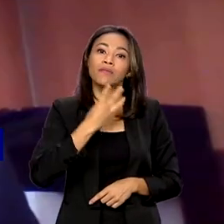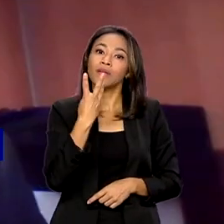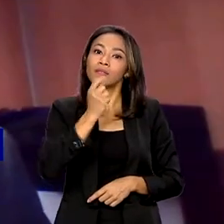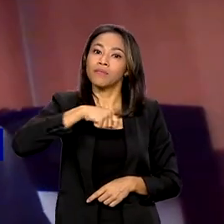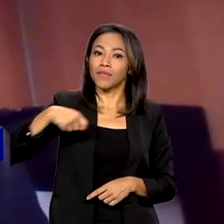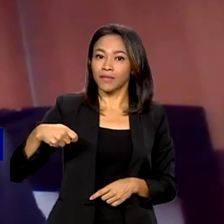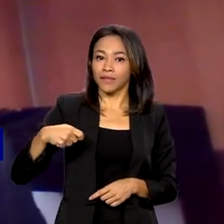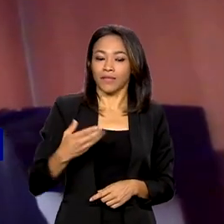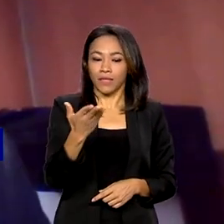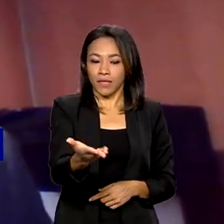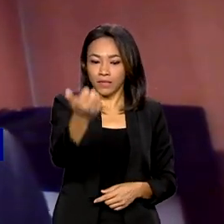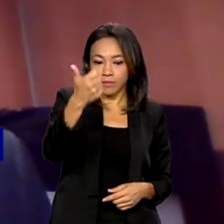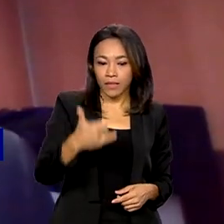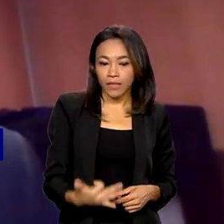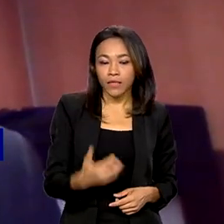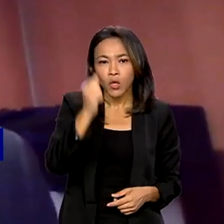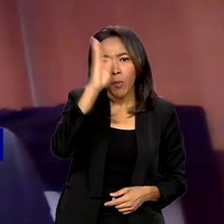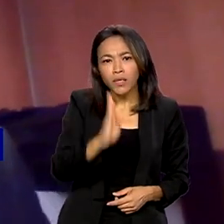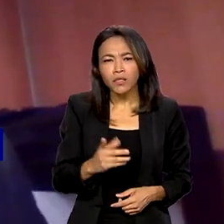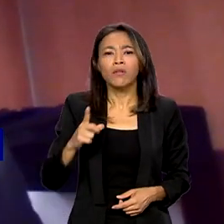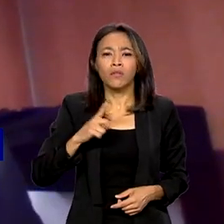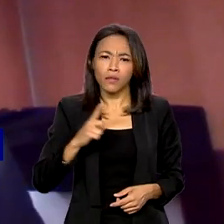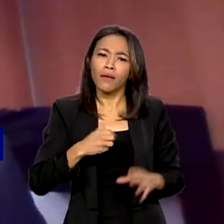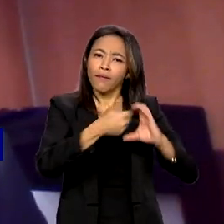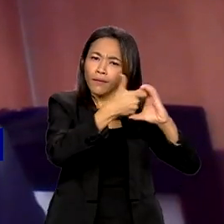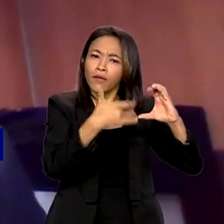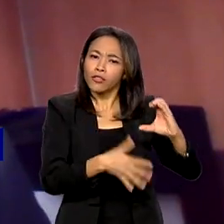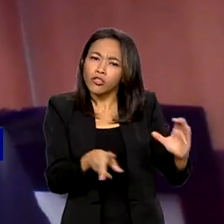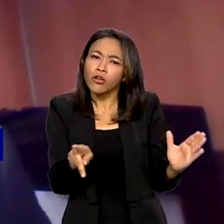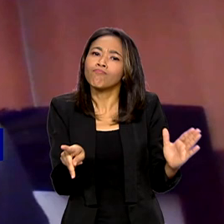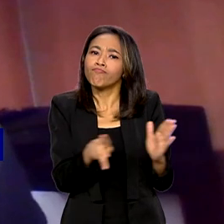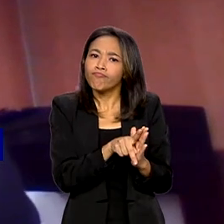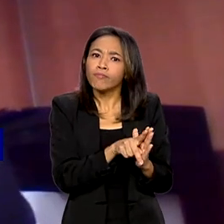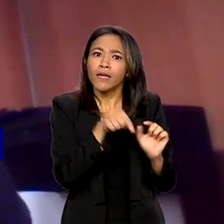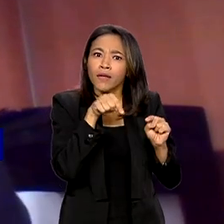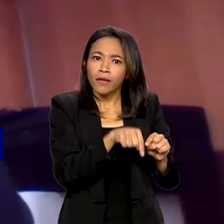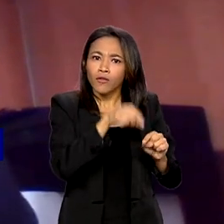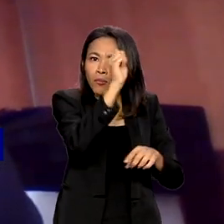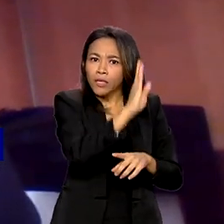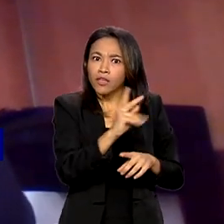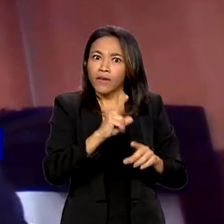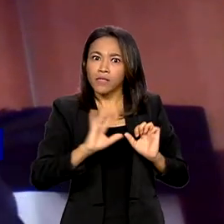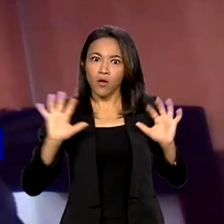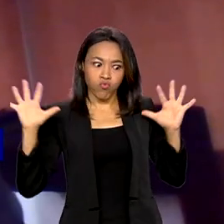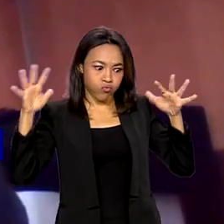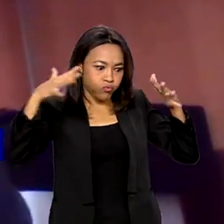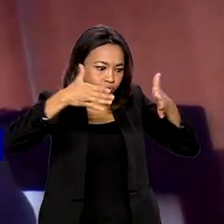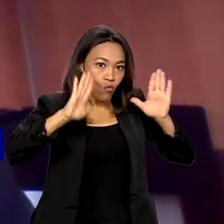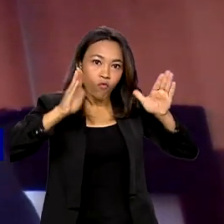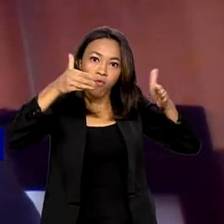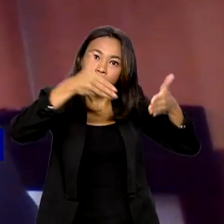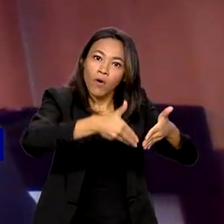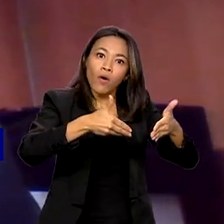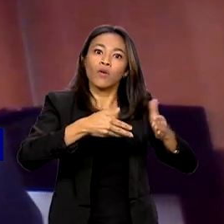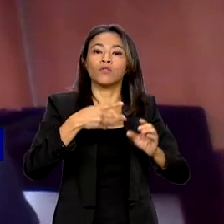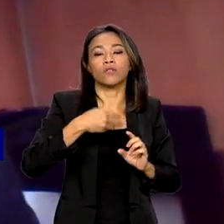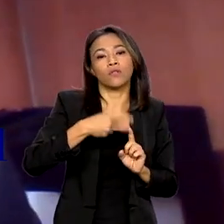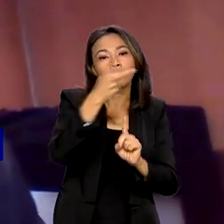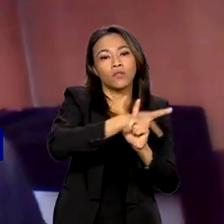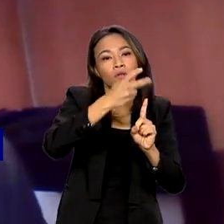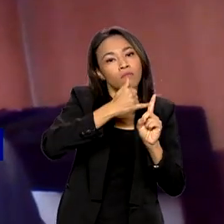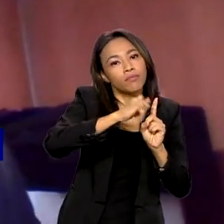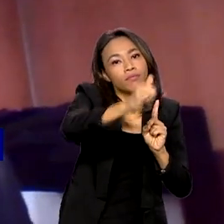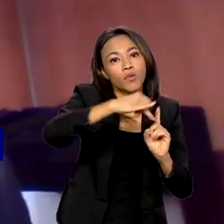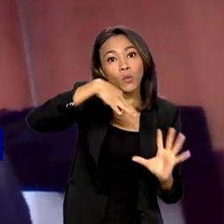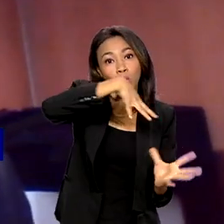O Brasil tem todas as condições e será o celeiro das energias renováveis do mundo. E isso